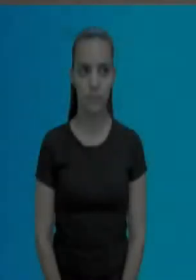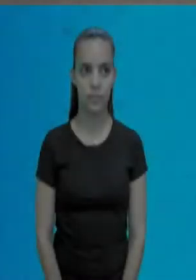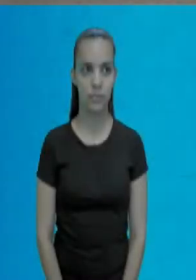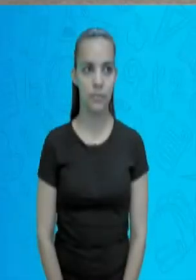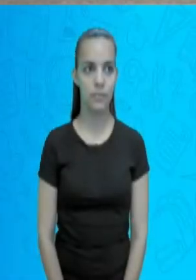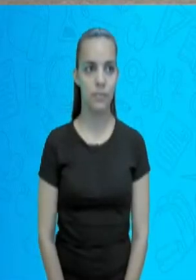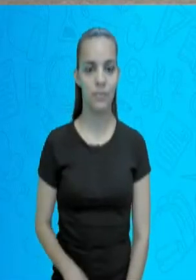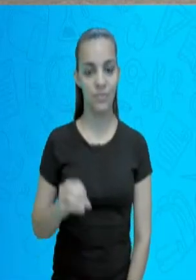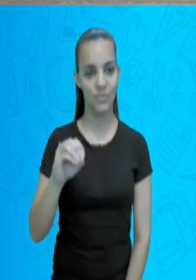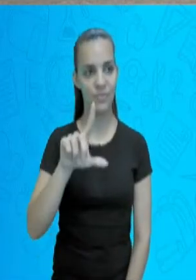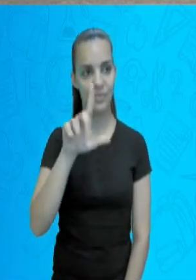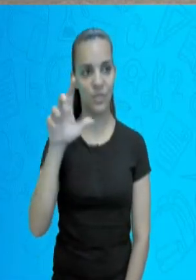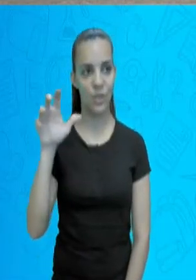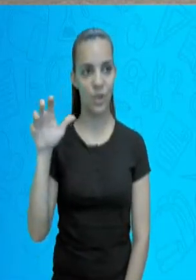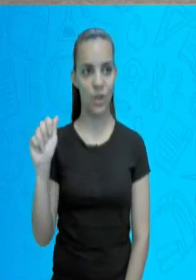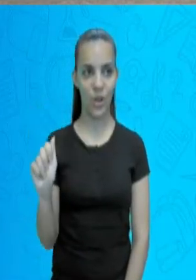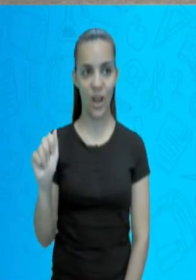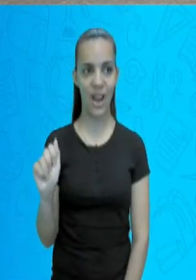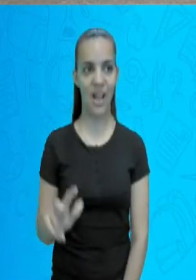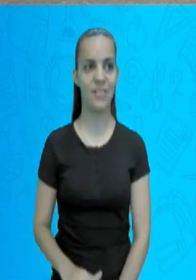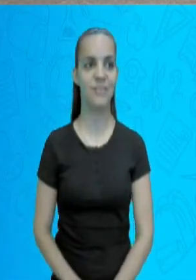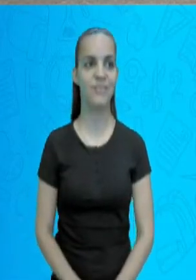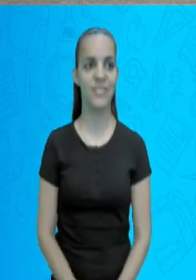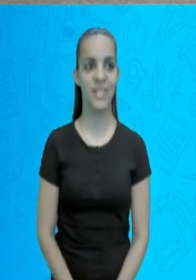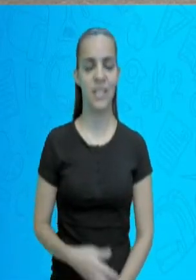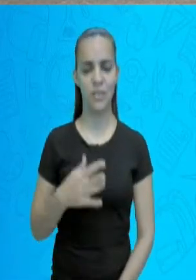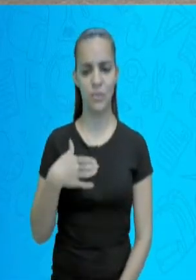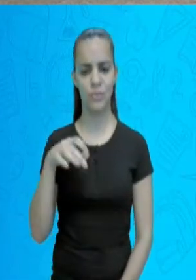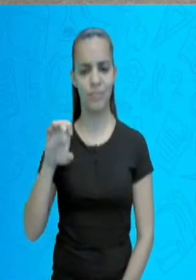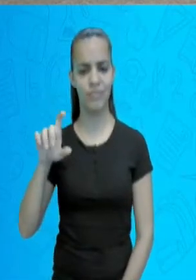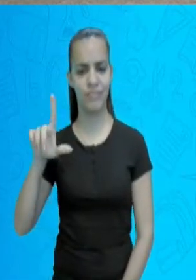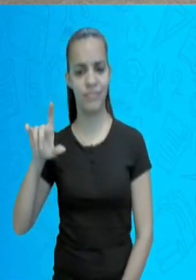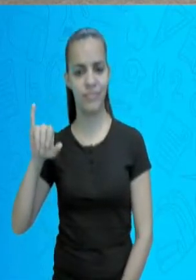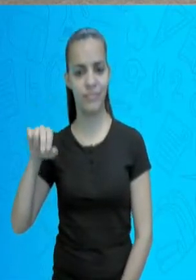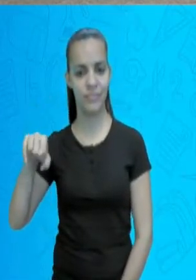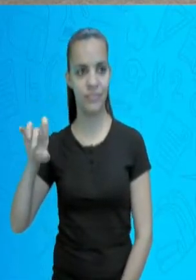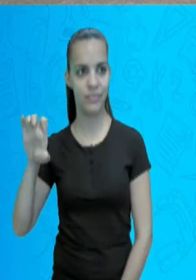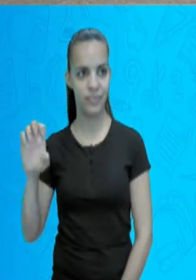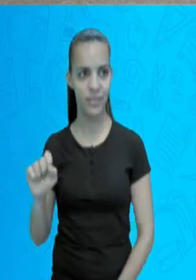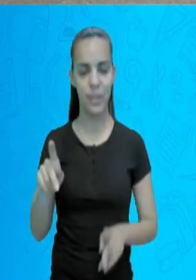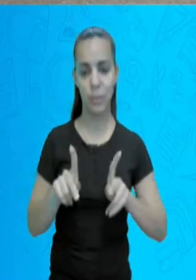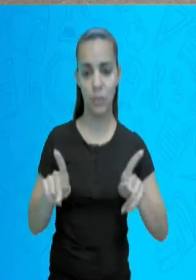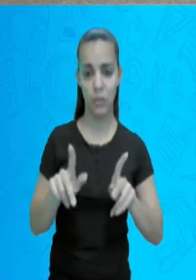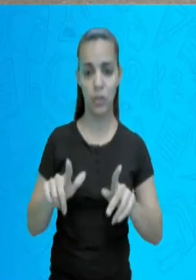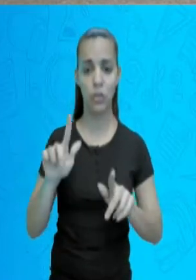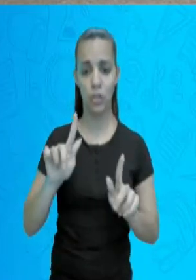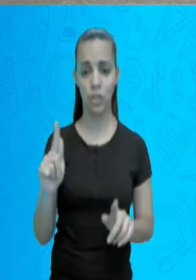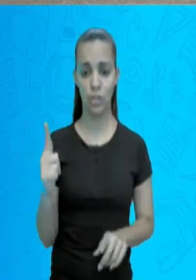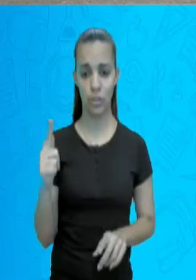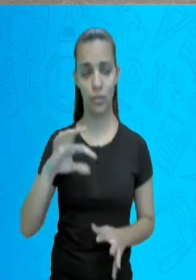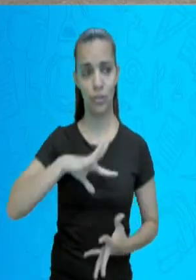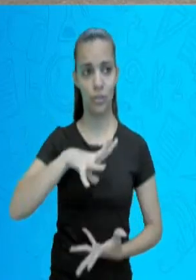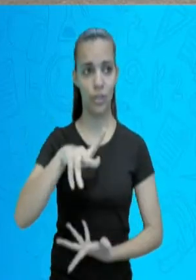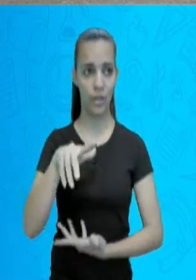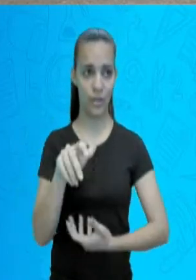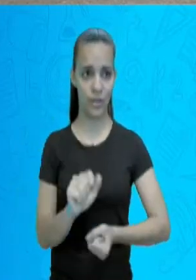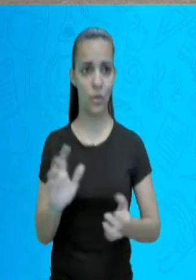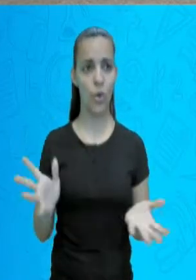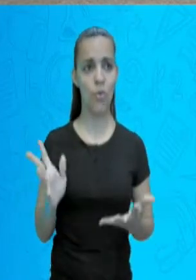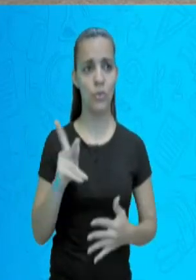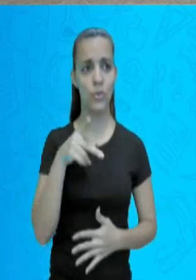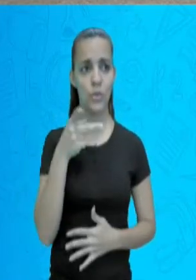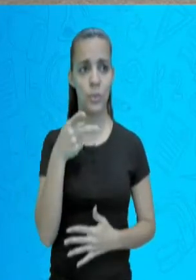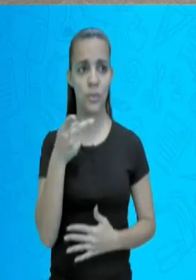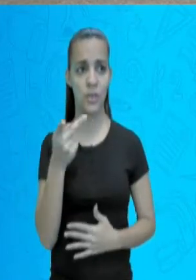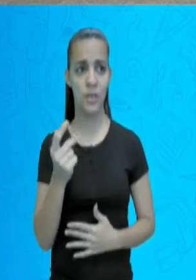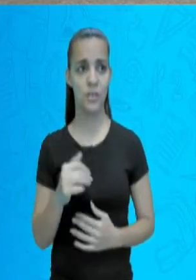Olá estudantes, eu sou Eliane, sua professora de Geografia. Nós vamos falar hoje